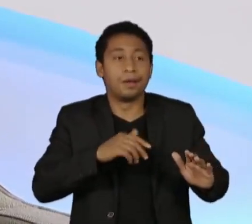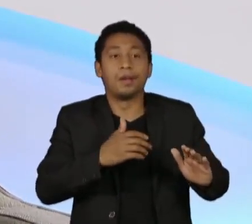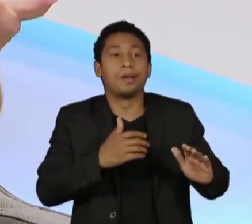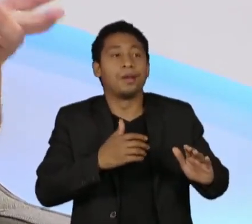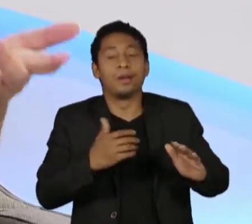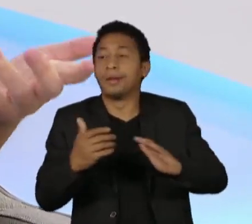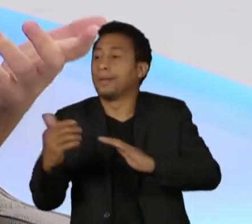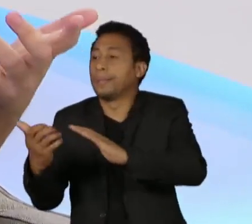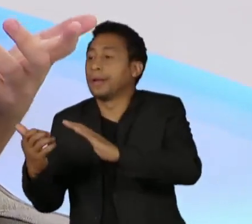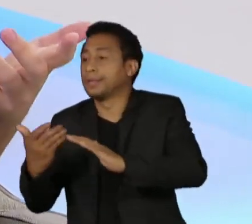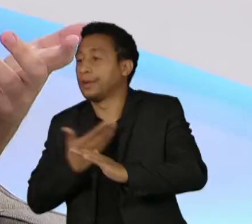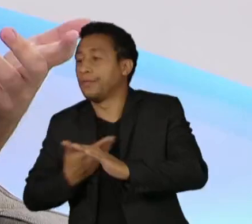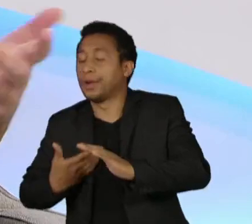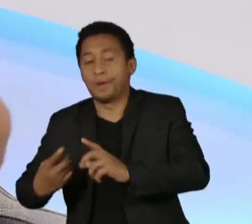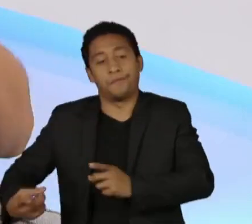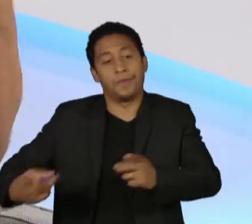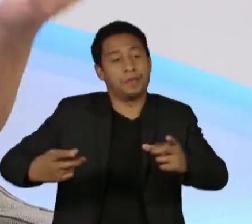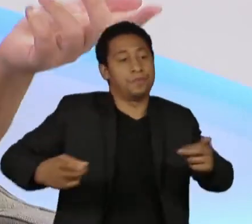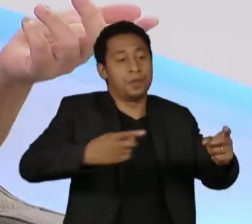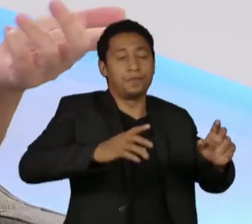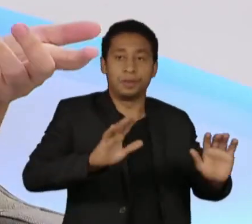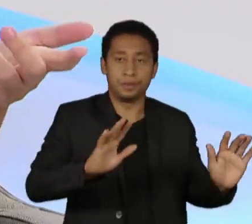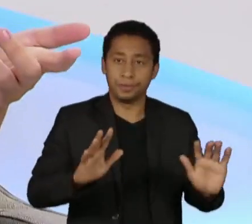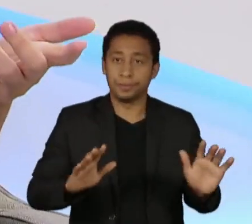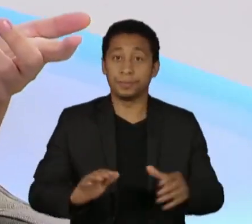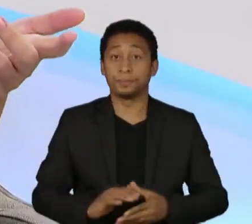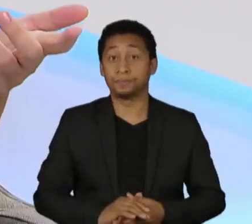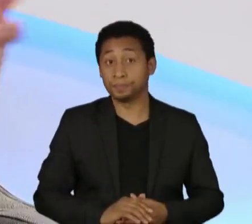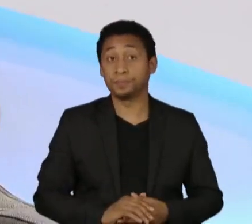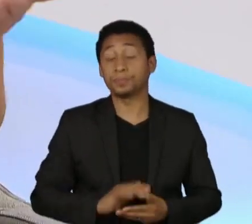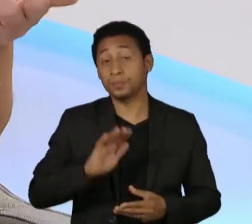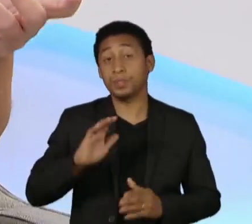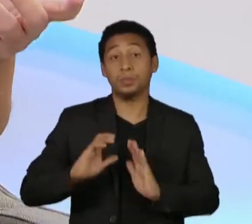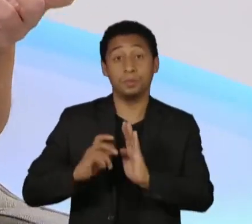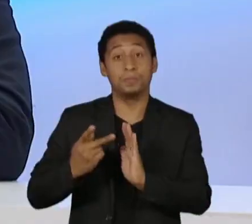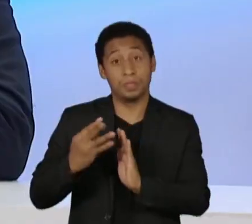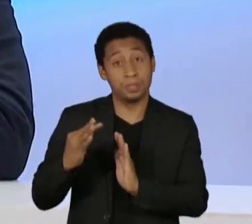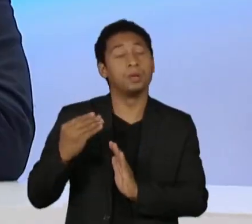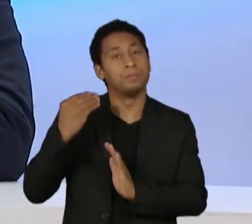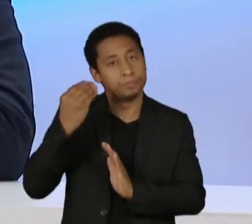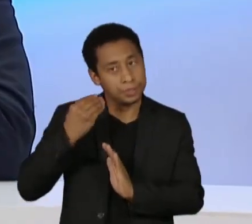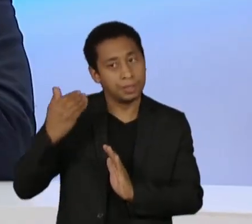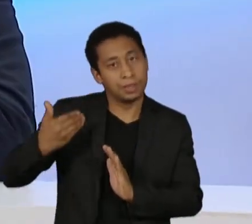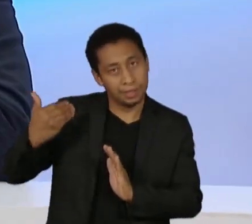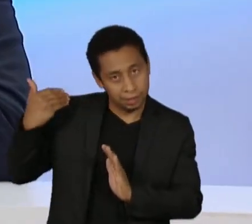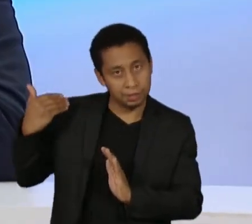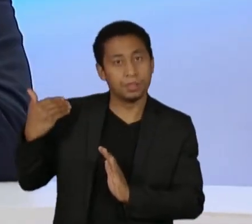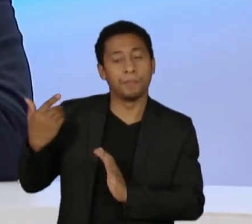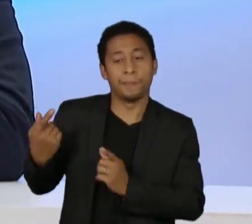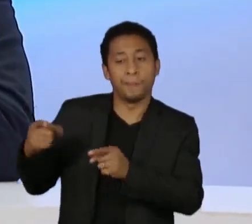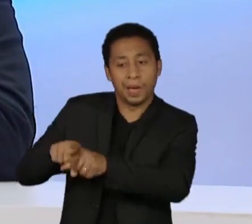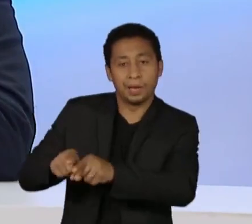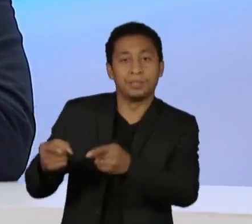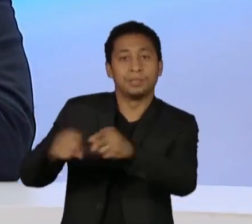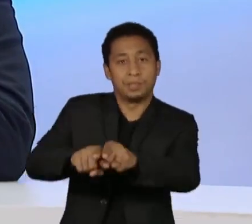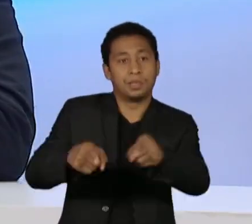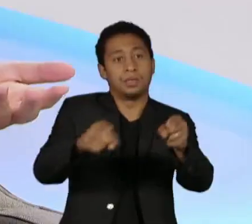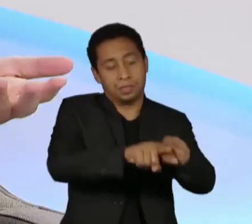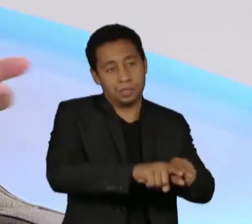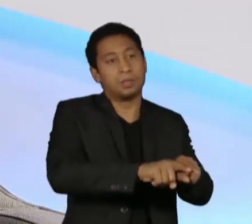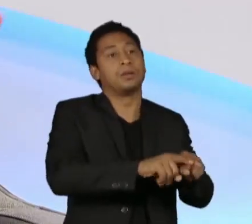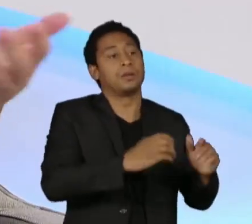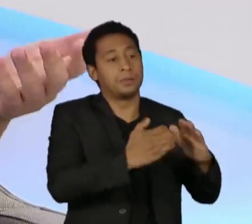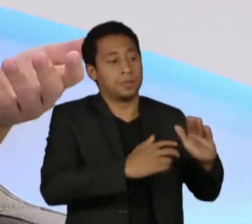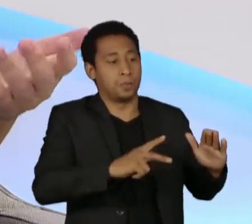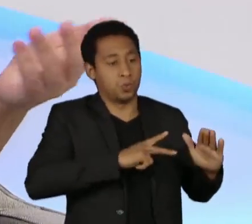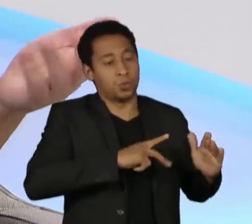Agora, visto que o PT também já fez inúmeras experiências, por exemplo, com parcerias públicos-privadas, o Haddad é o cara que fez a lei, fez a regra da parceria